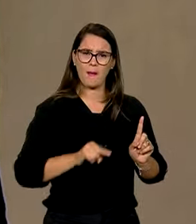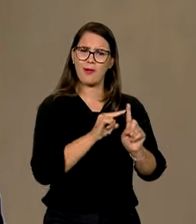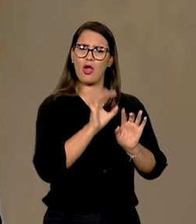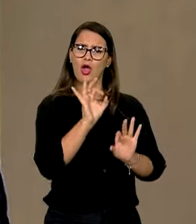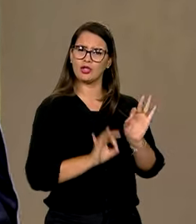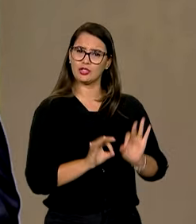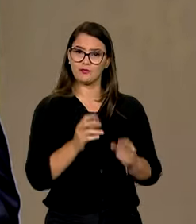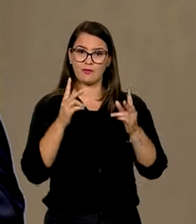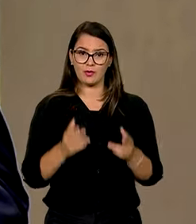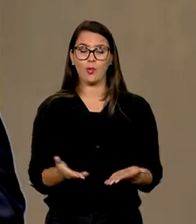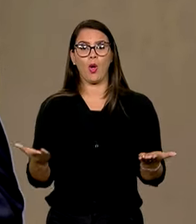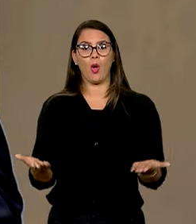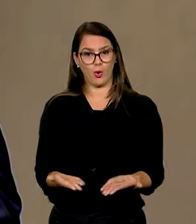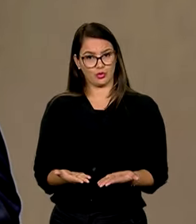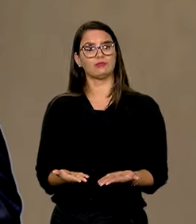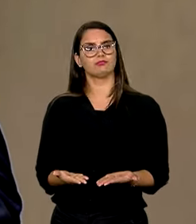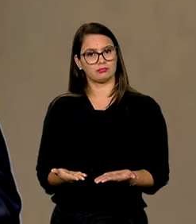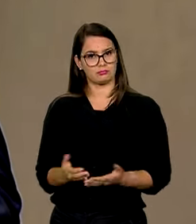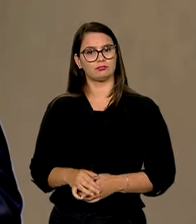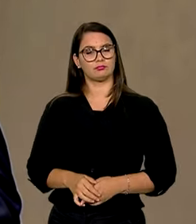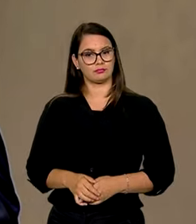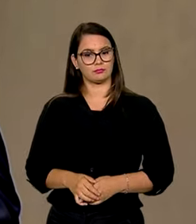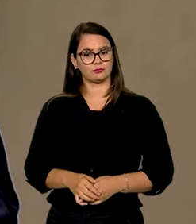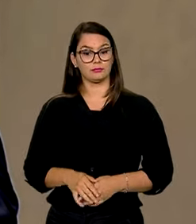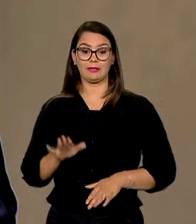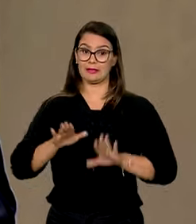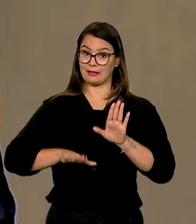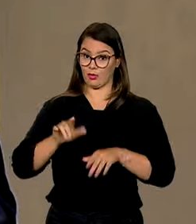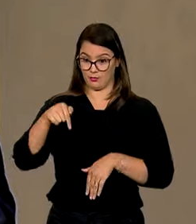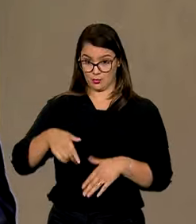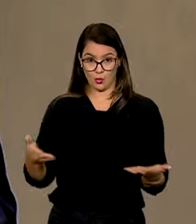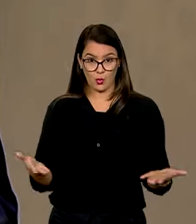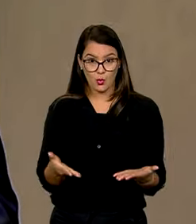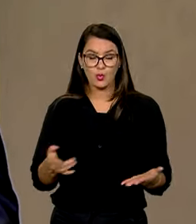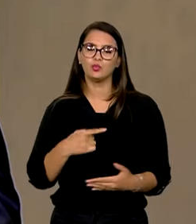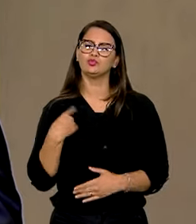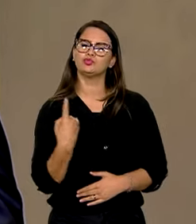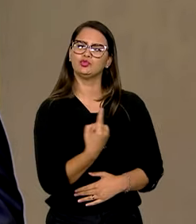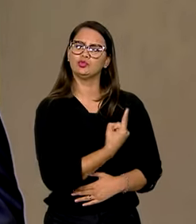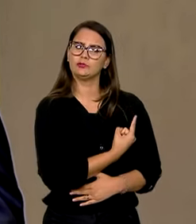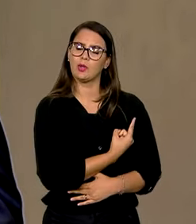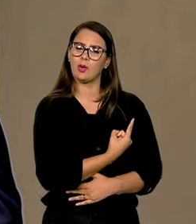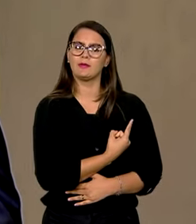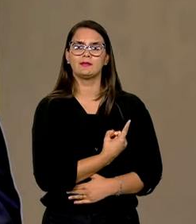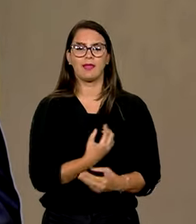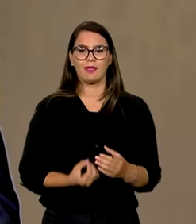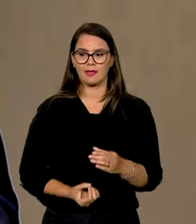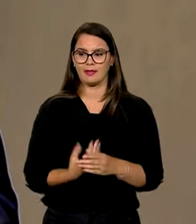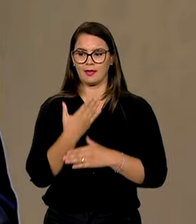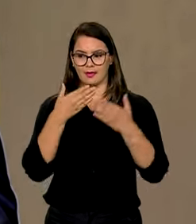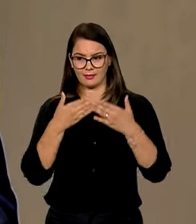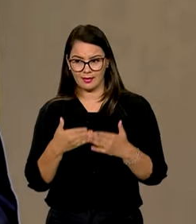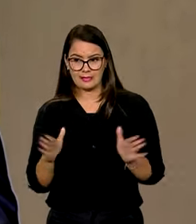organizada como essa que nós estamos organizando. Talvez aqui hoje nós estejamos construindo e